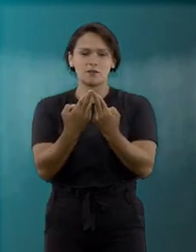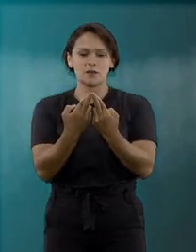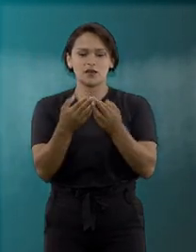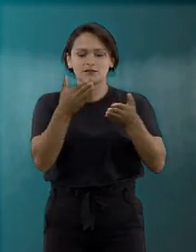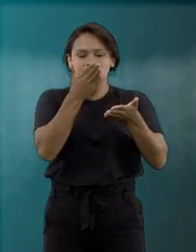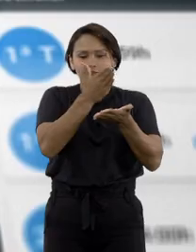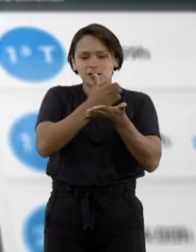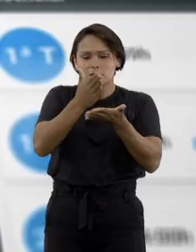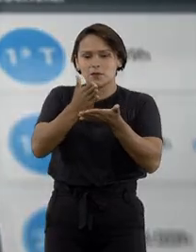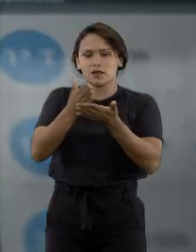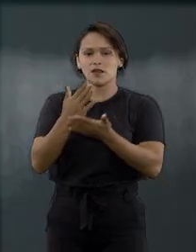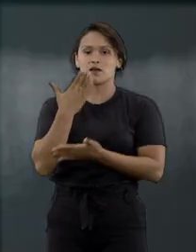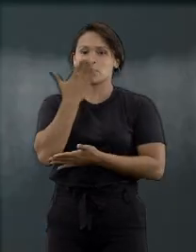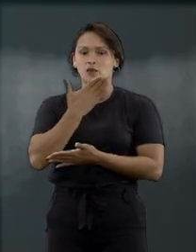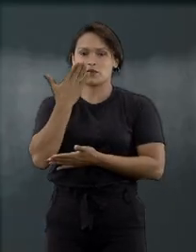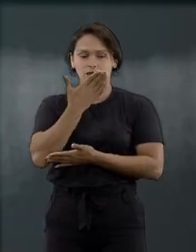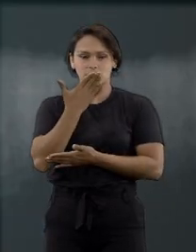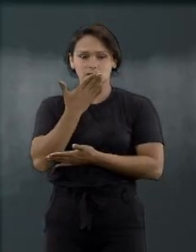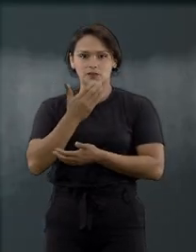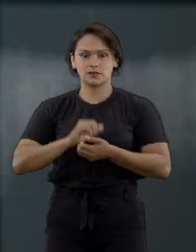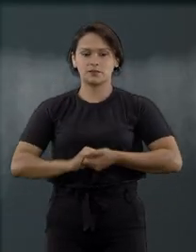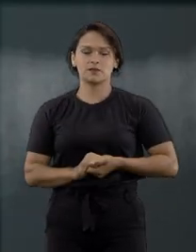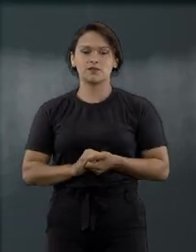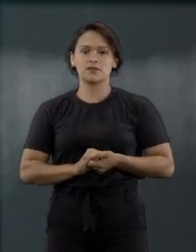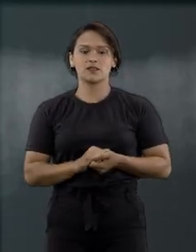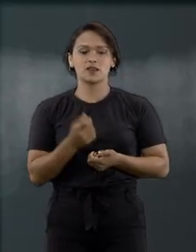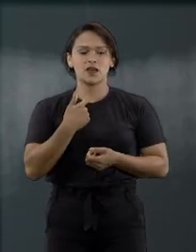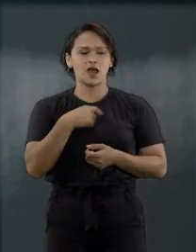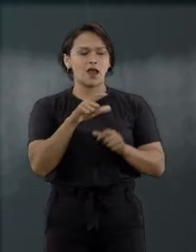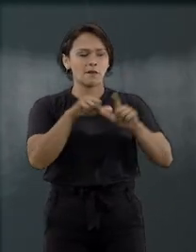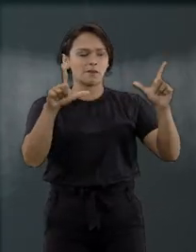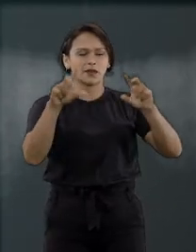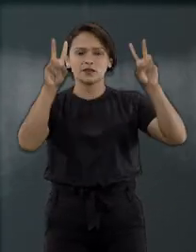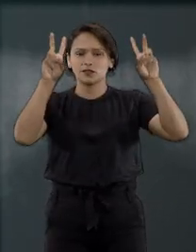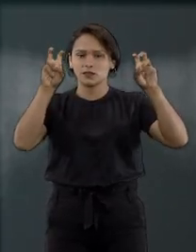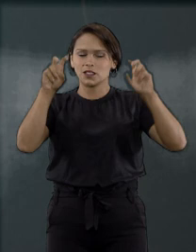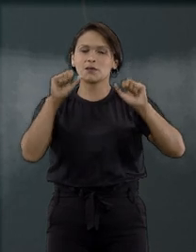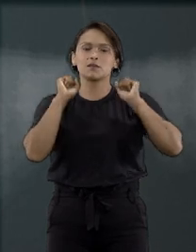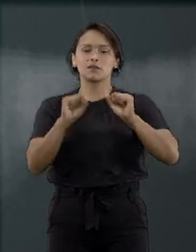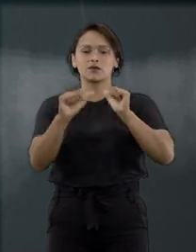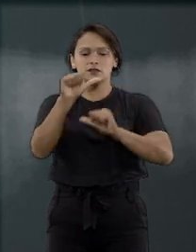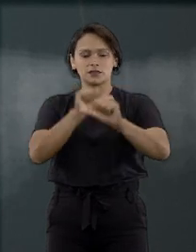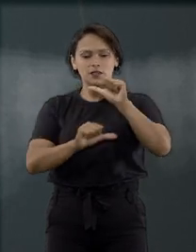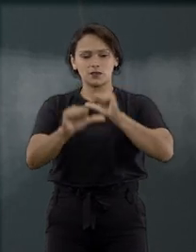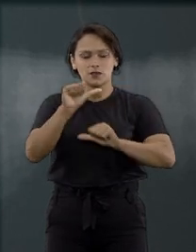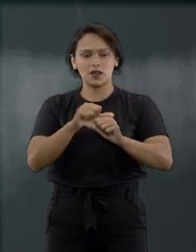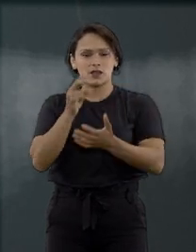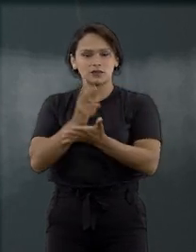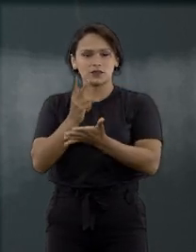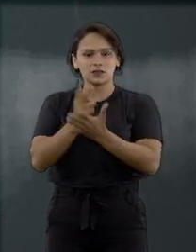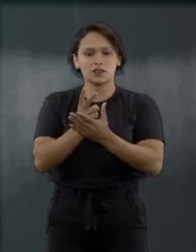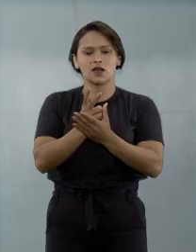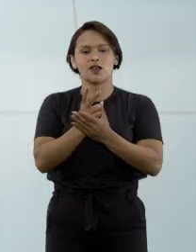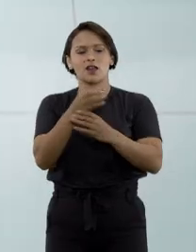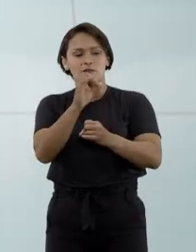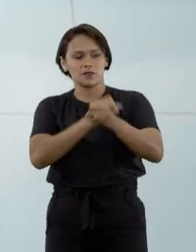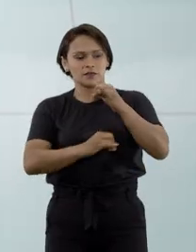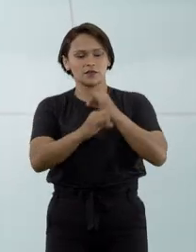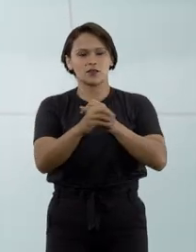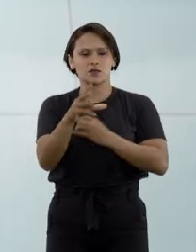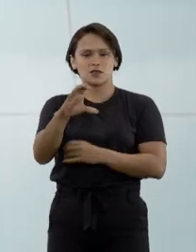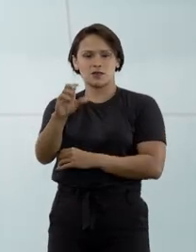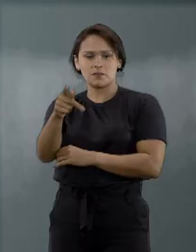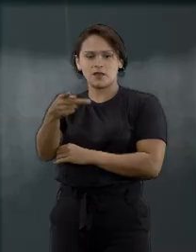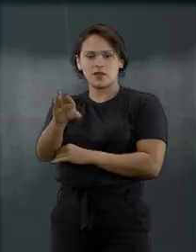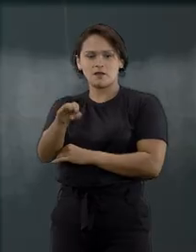cores. A aparência do tema pode ser alterada durante a navegação no STJ CPE Mobile. É só